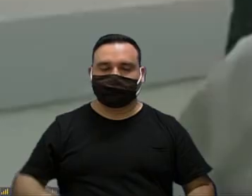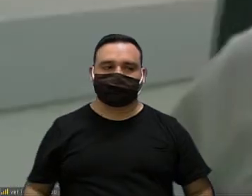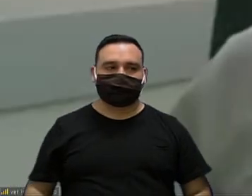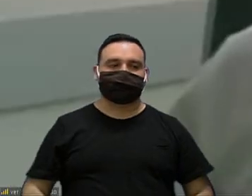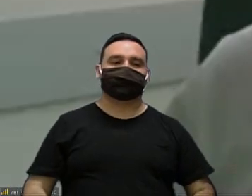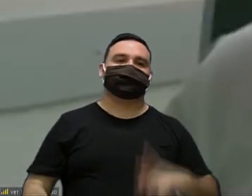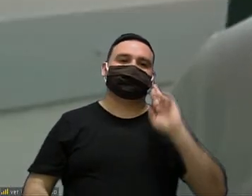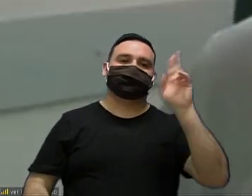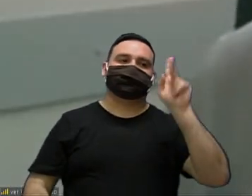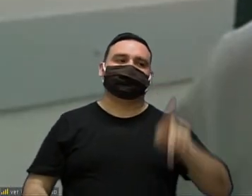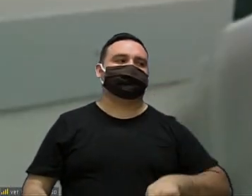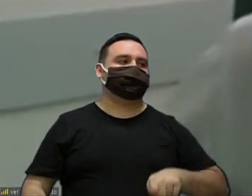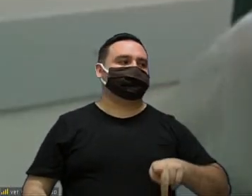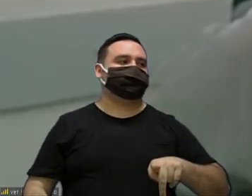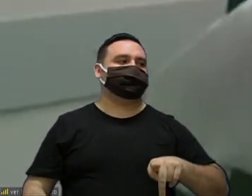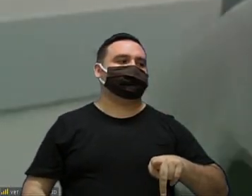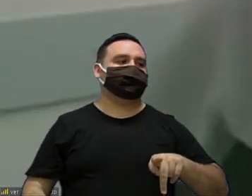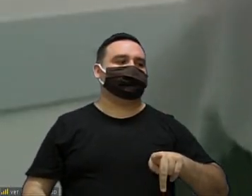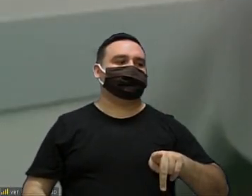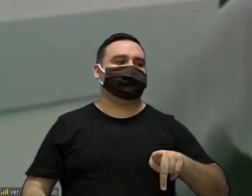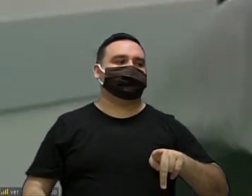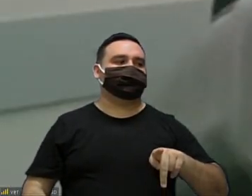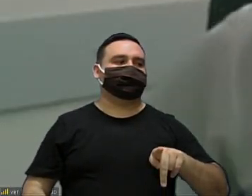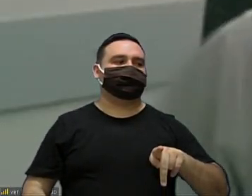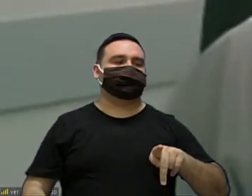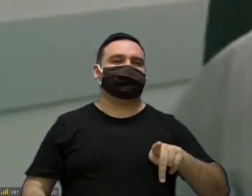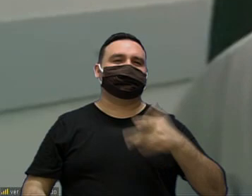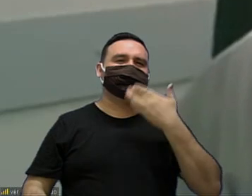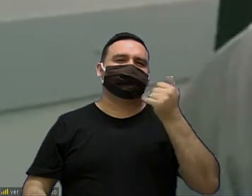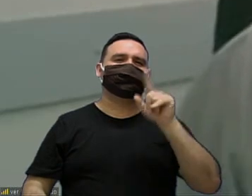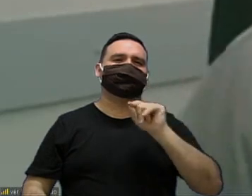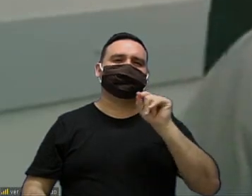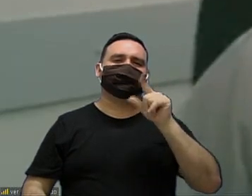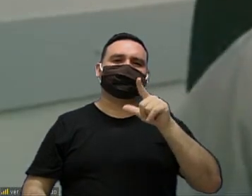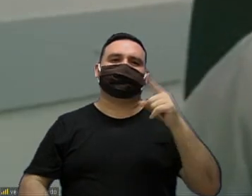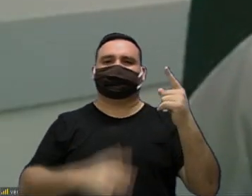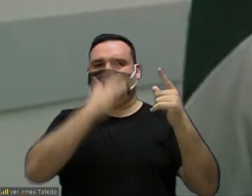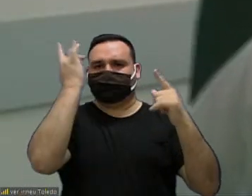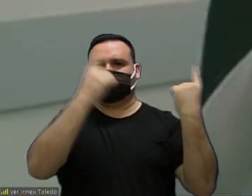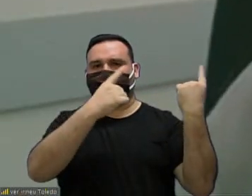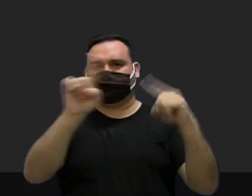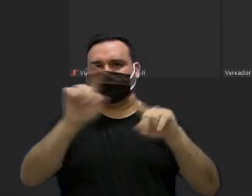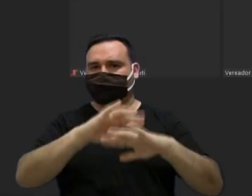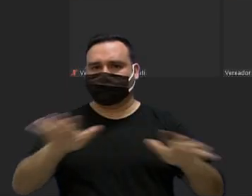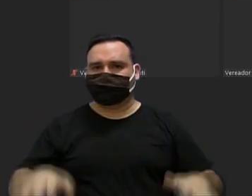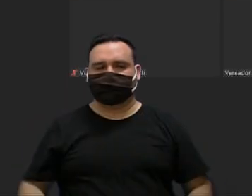presidente não é mais fácil manifestar só os contrários